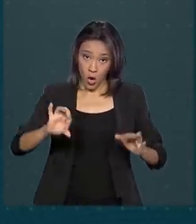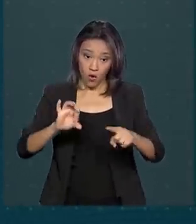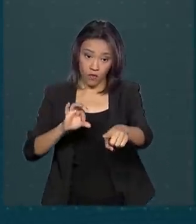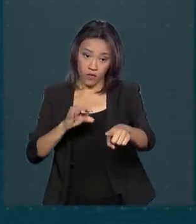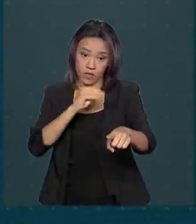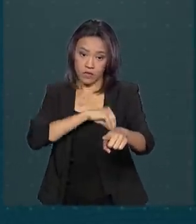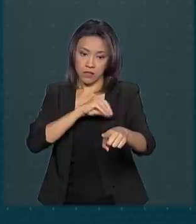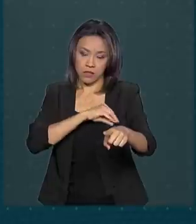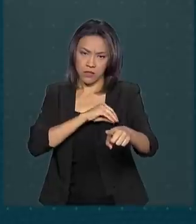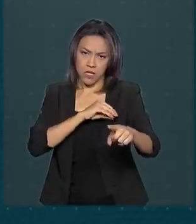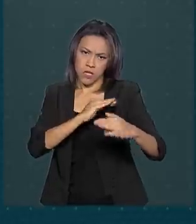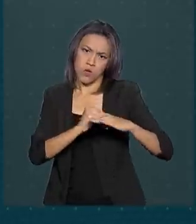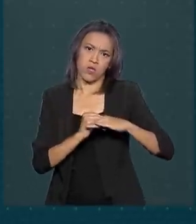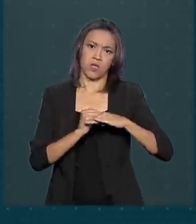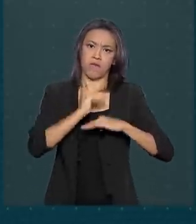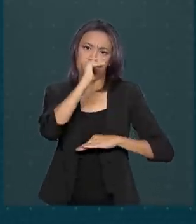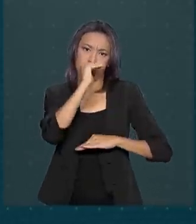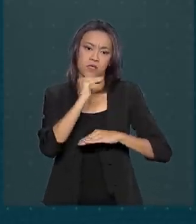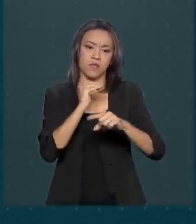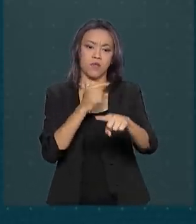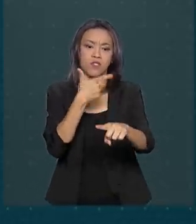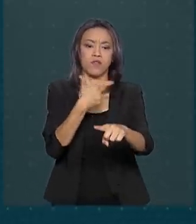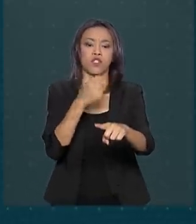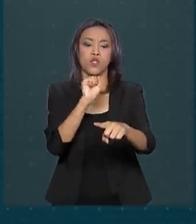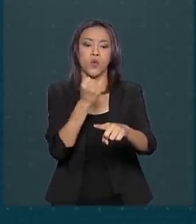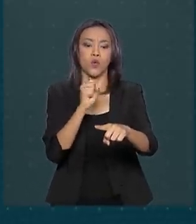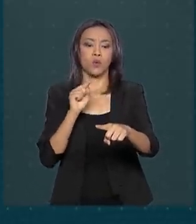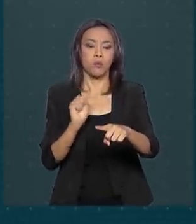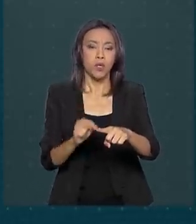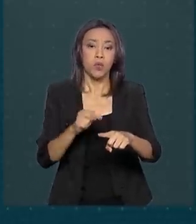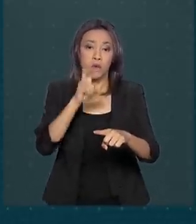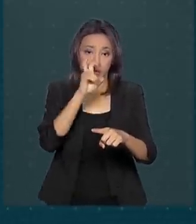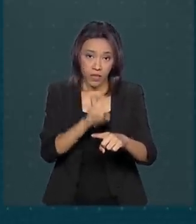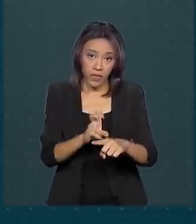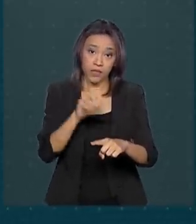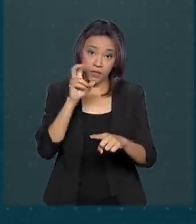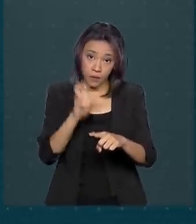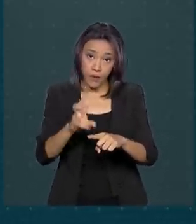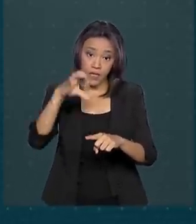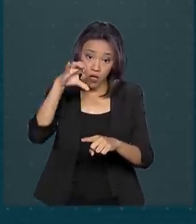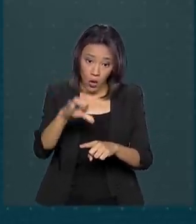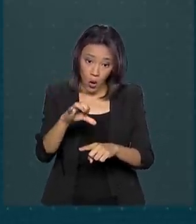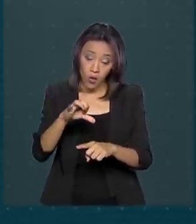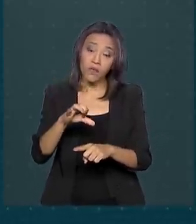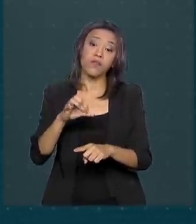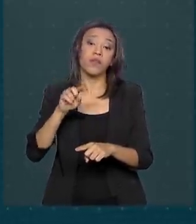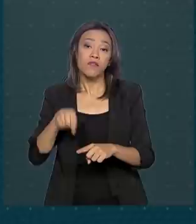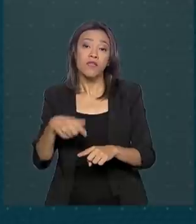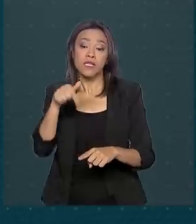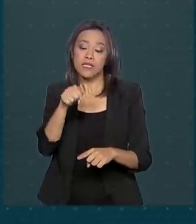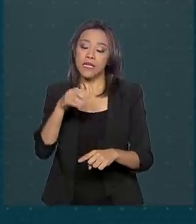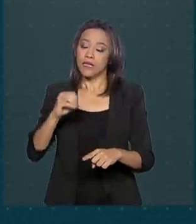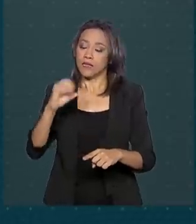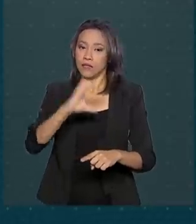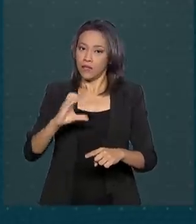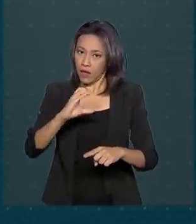rendimentos tributáveis acima de R$.559,70.